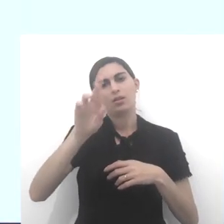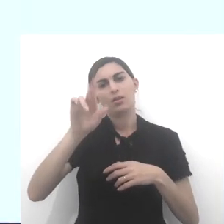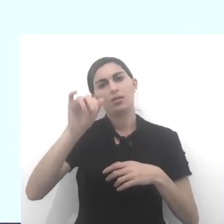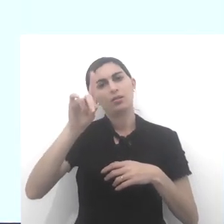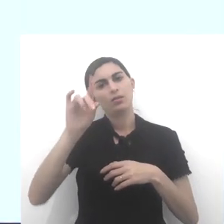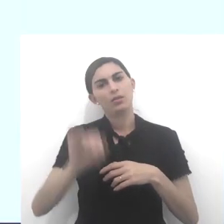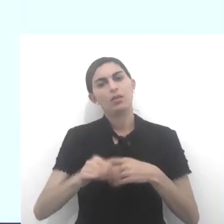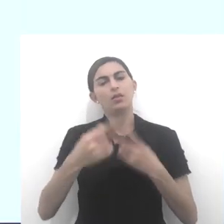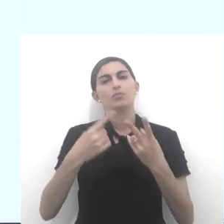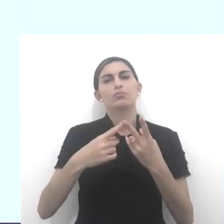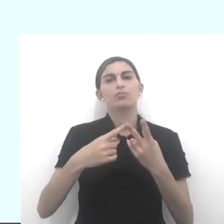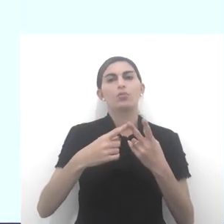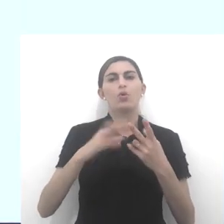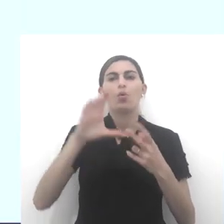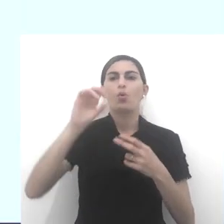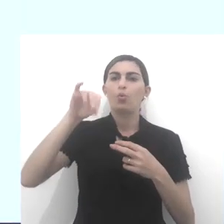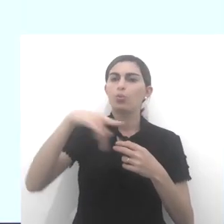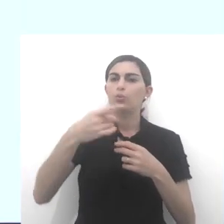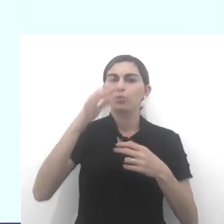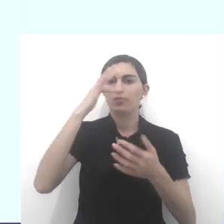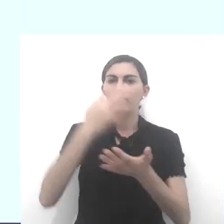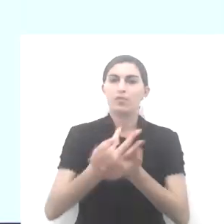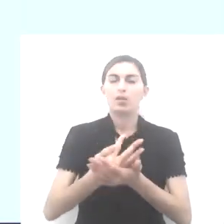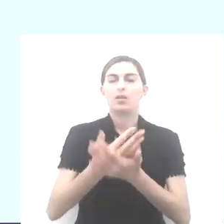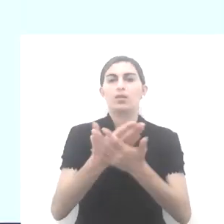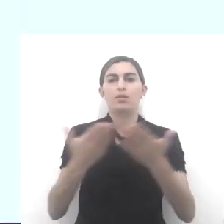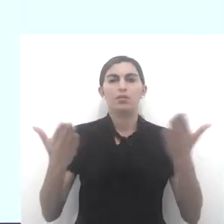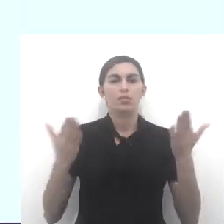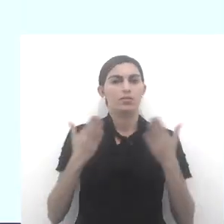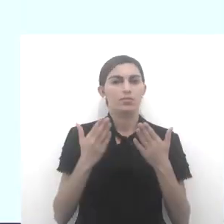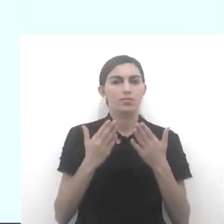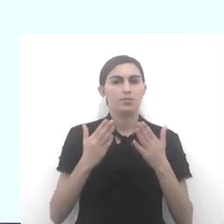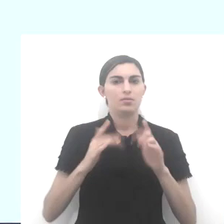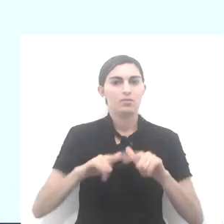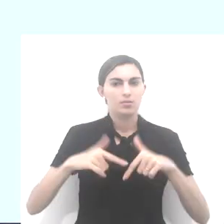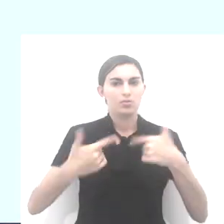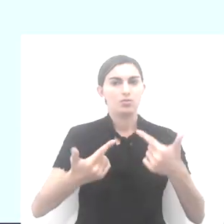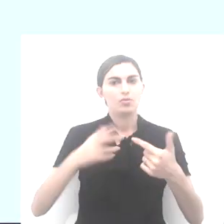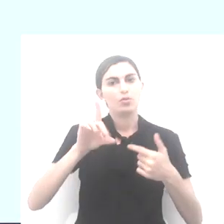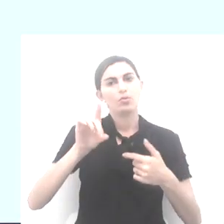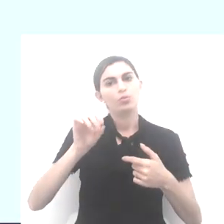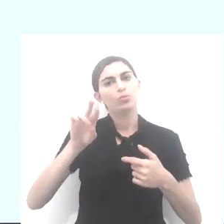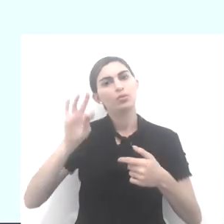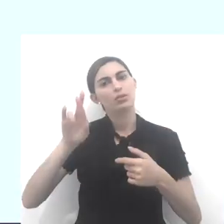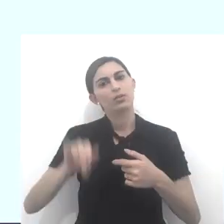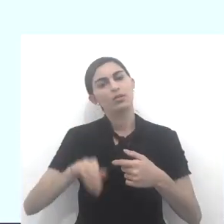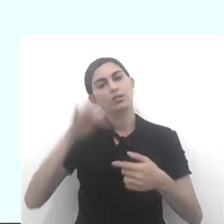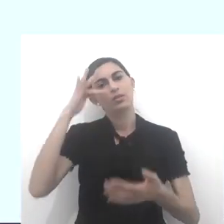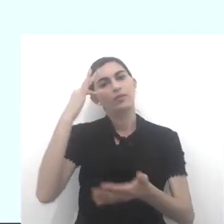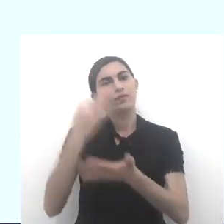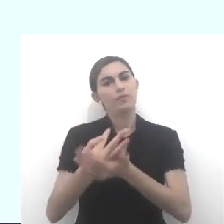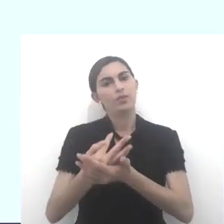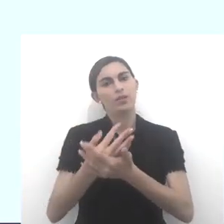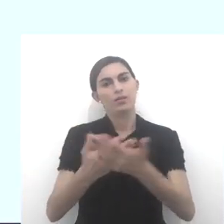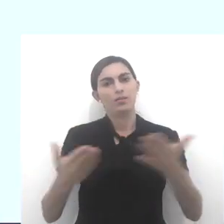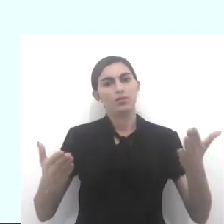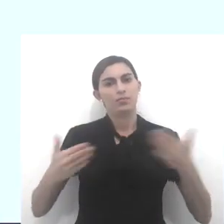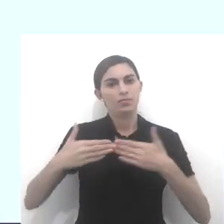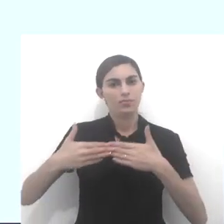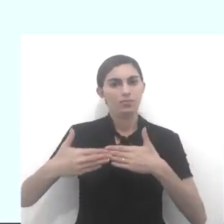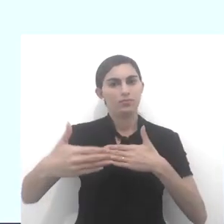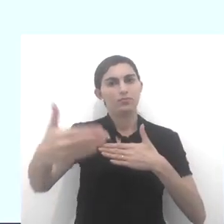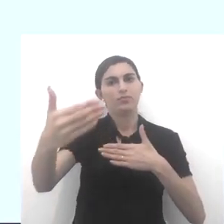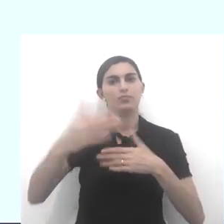caridade, líder, condutor da fé, líder, esse zelo pela doutrina, pela fé. Então, vamos